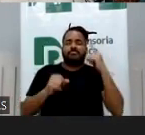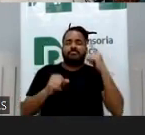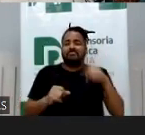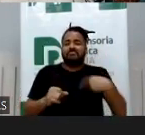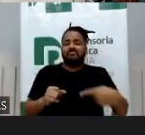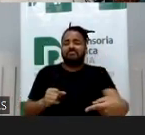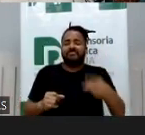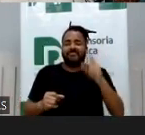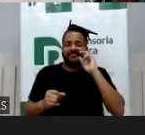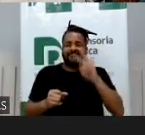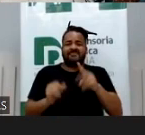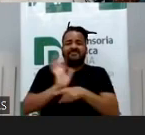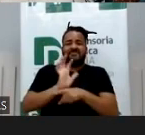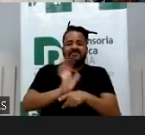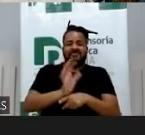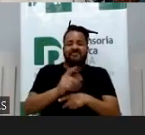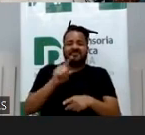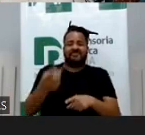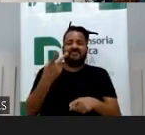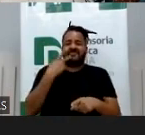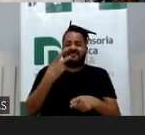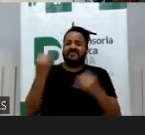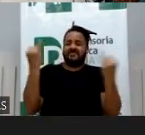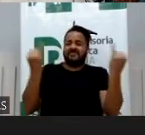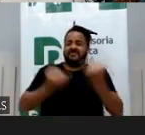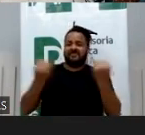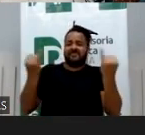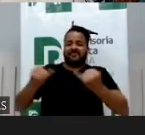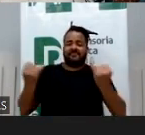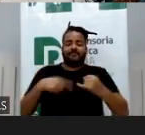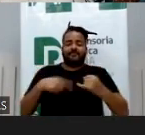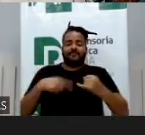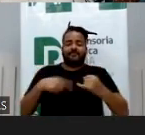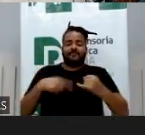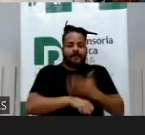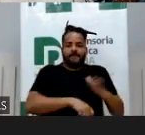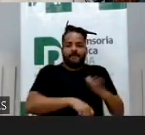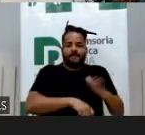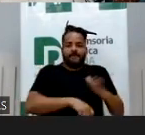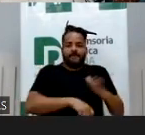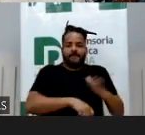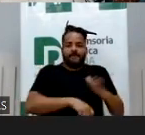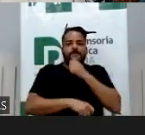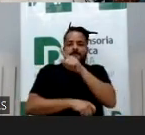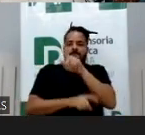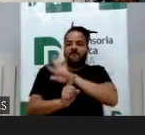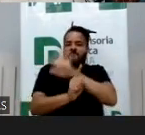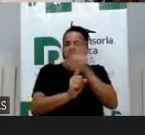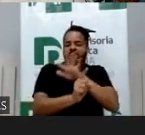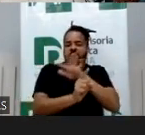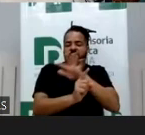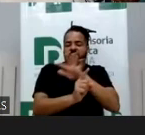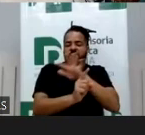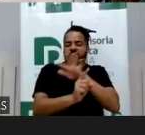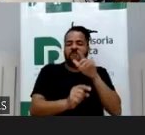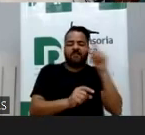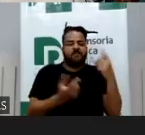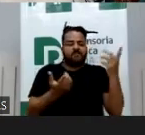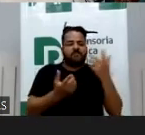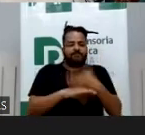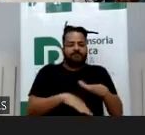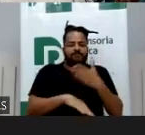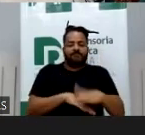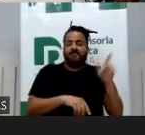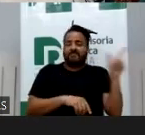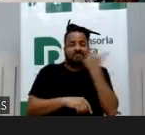dias os vídeos, as fotos, ela se esfalfava de fazer os treinos que essas influenciadoras publicam muito, né? Treinos de exercício que ela